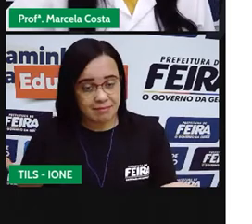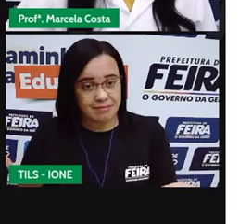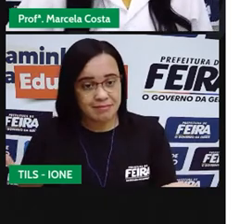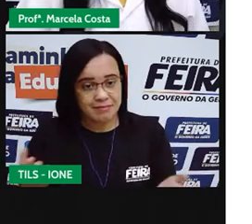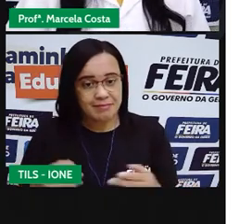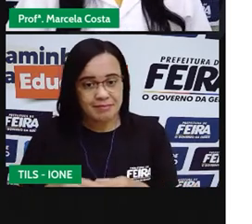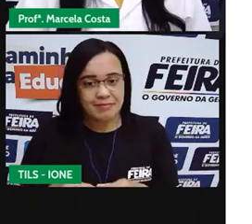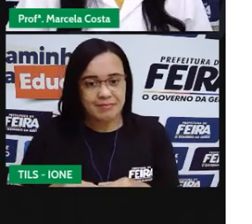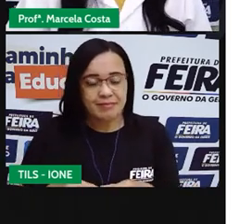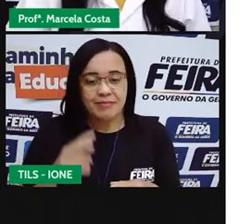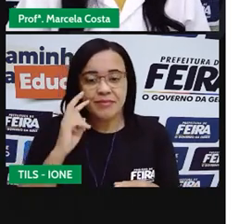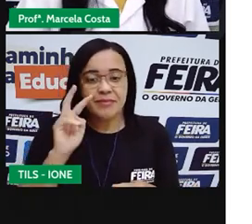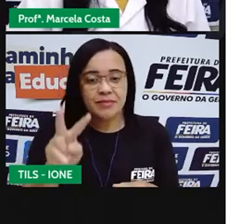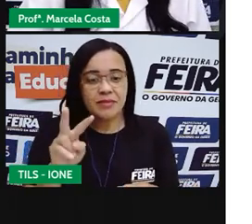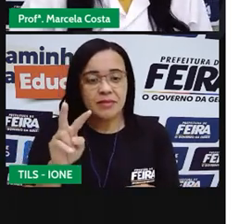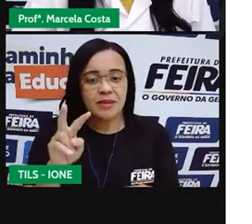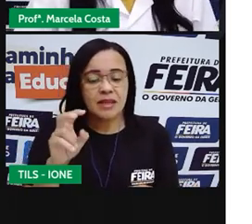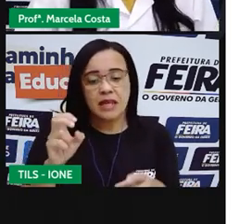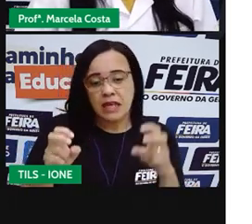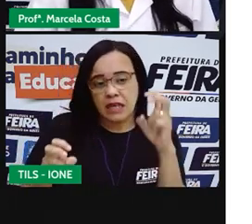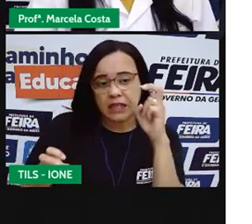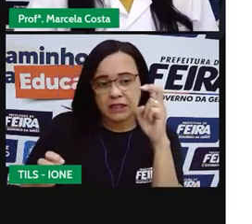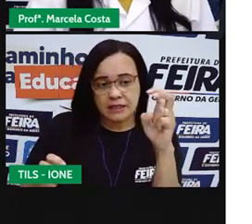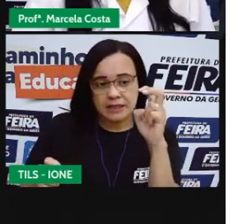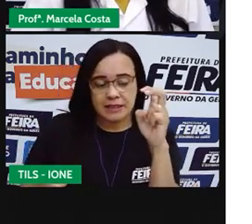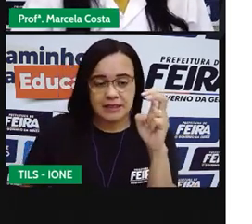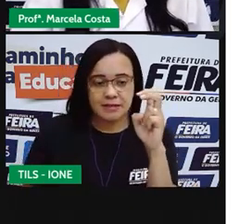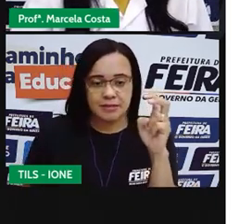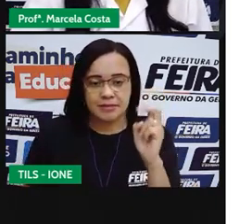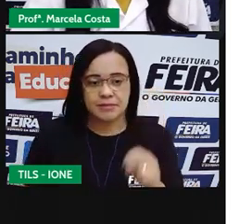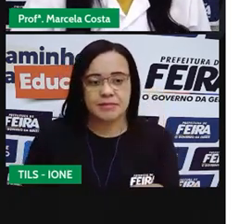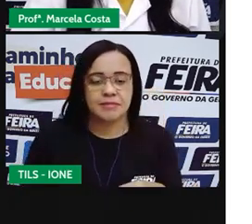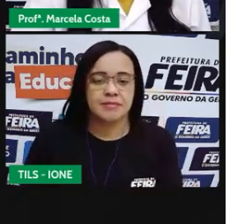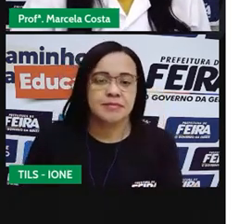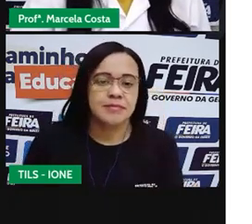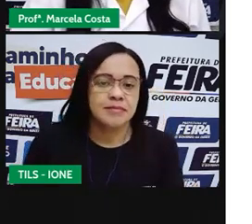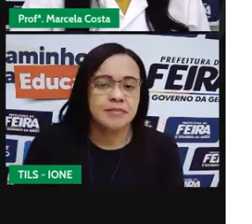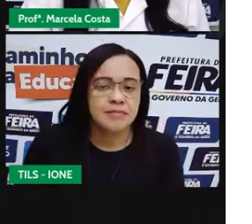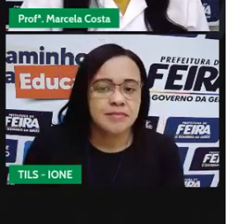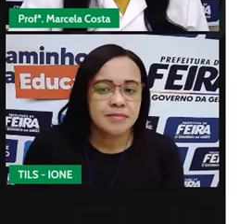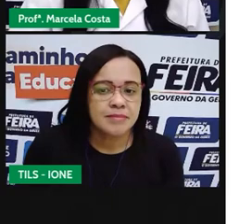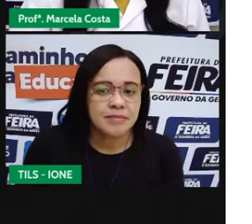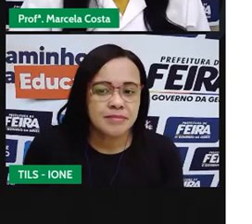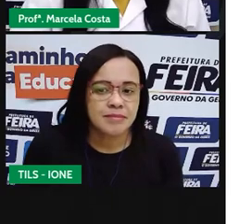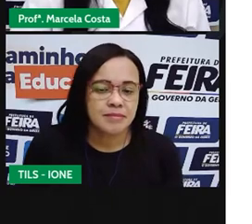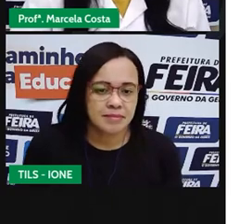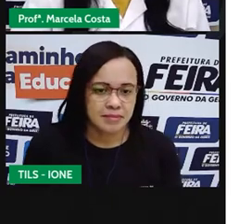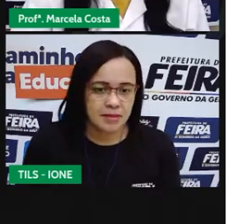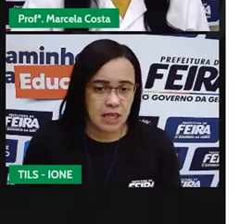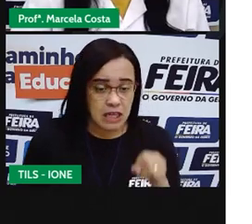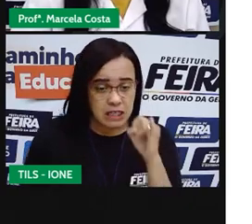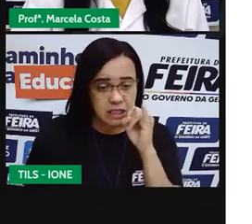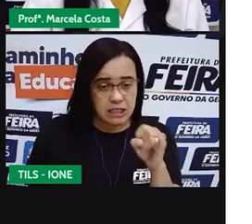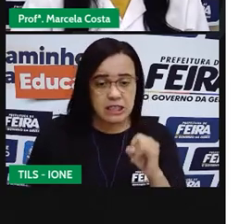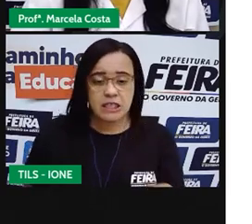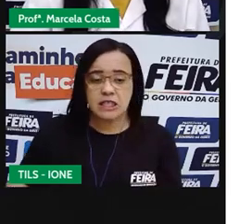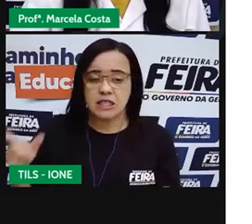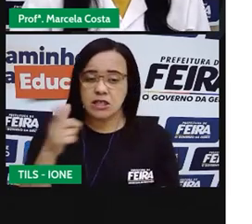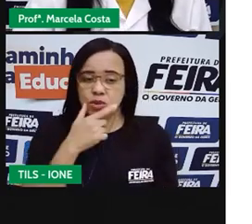temos aqui se João tivesse pego apenas os dois primeiros peixes